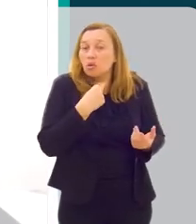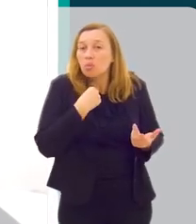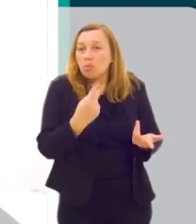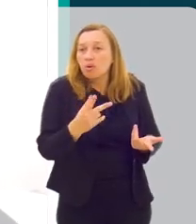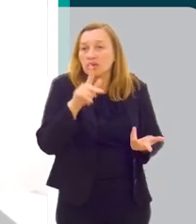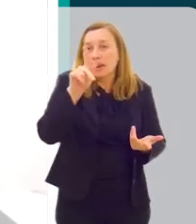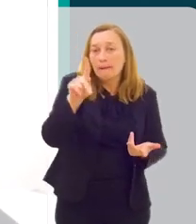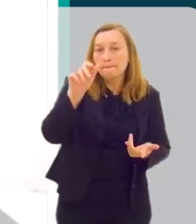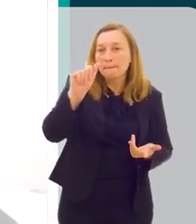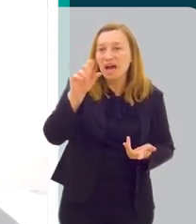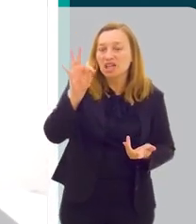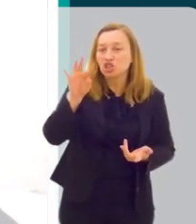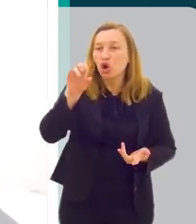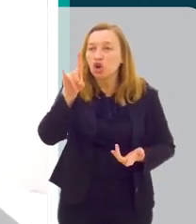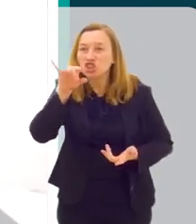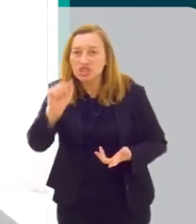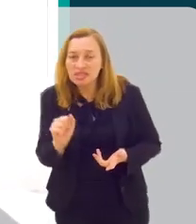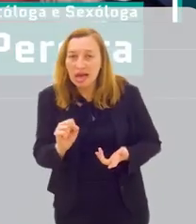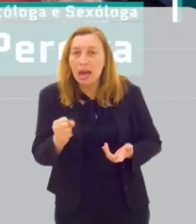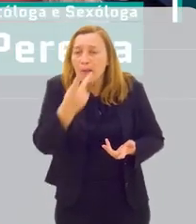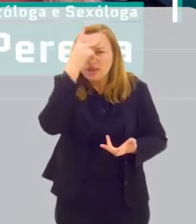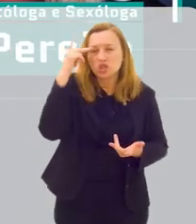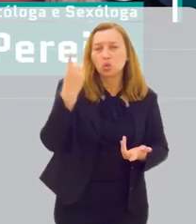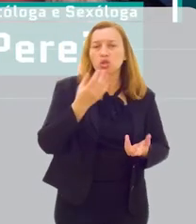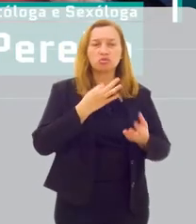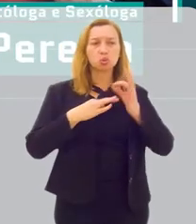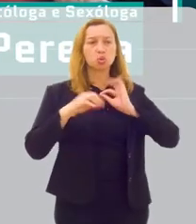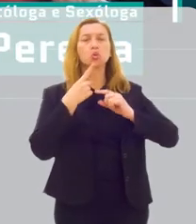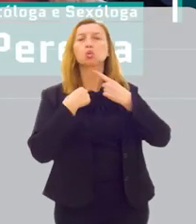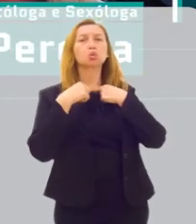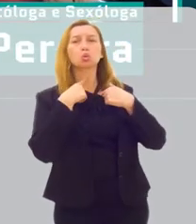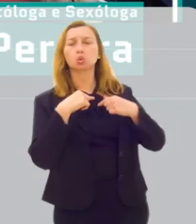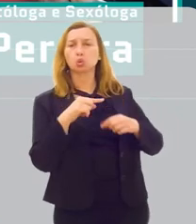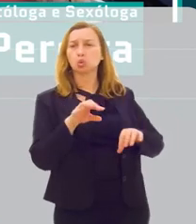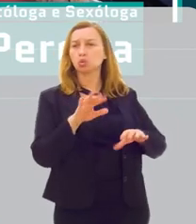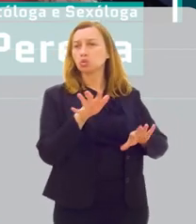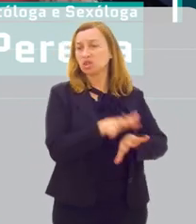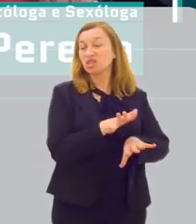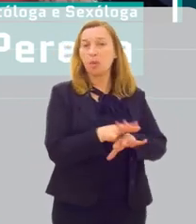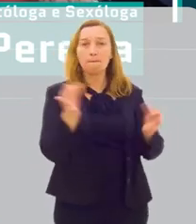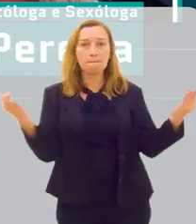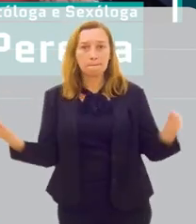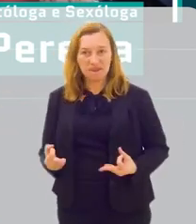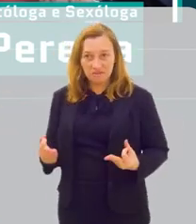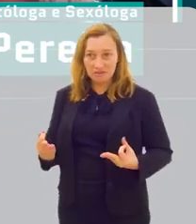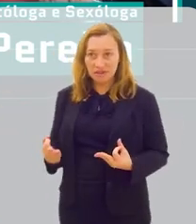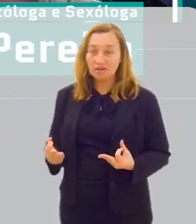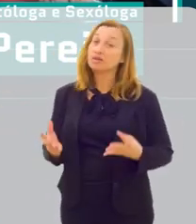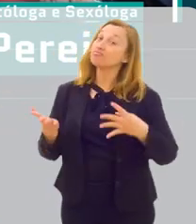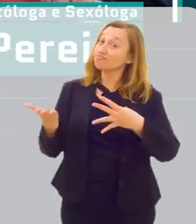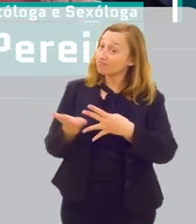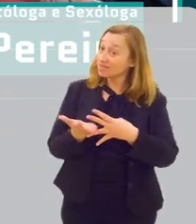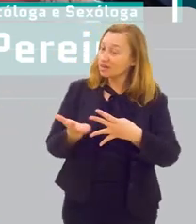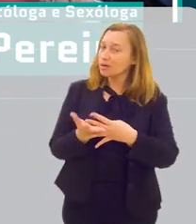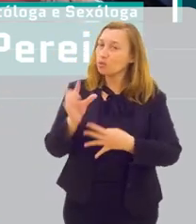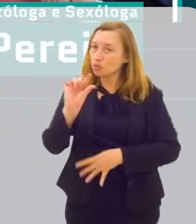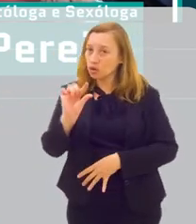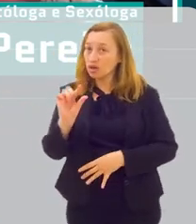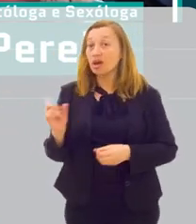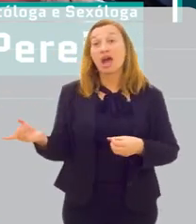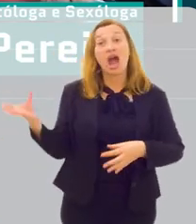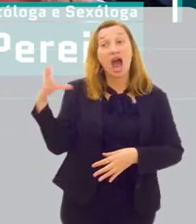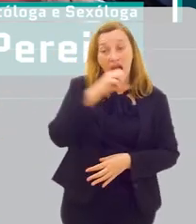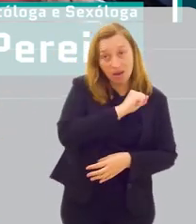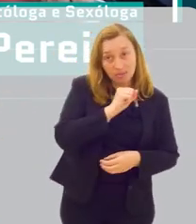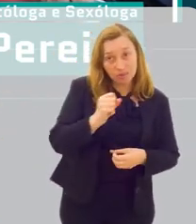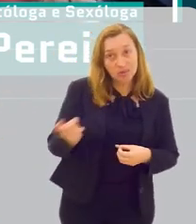pode patologizar pessoas que não têm desejo sexual. Perfeito. Eu vou ter que fazer